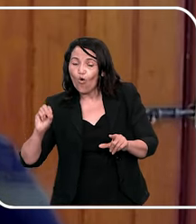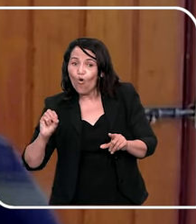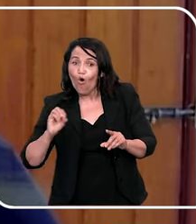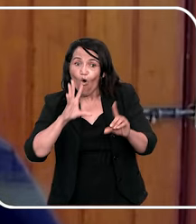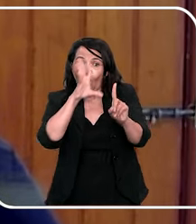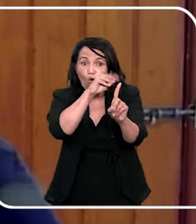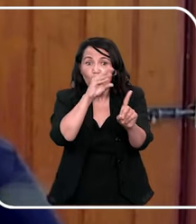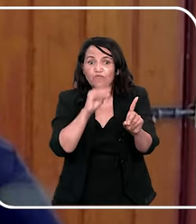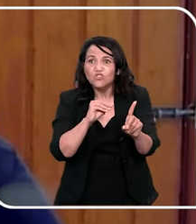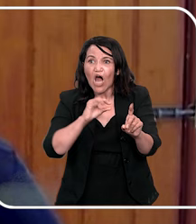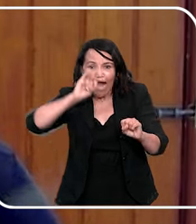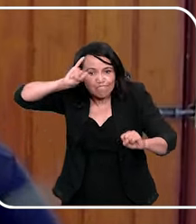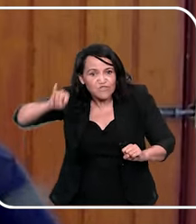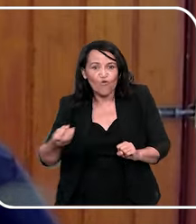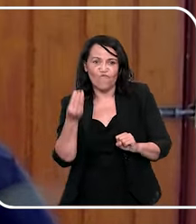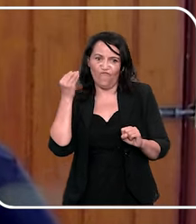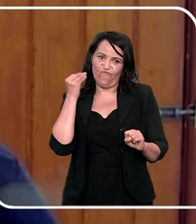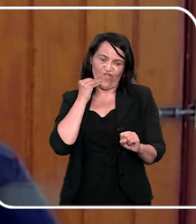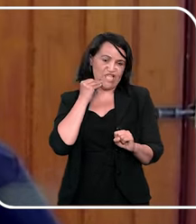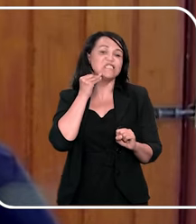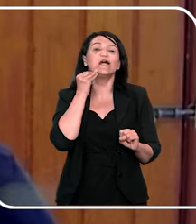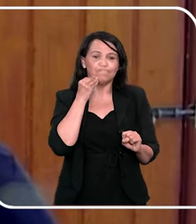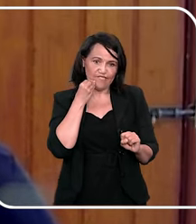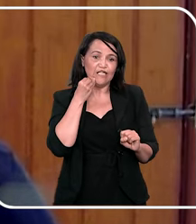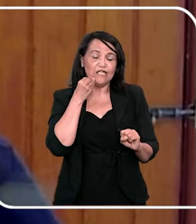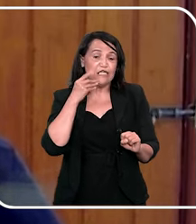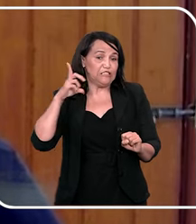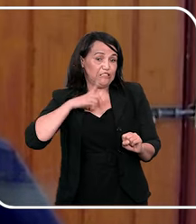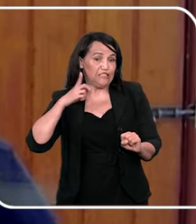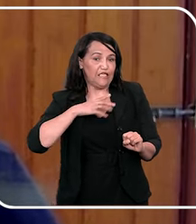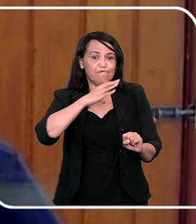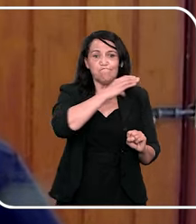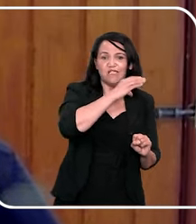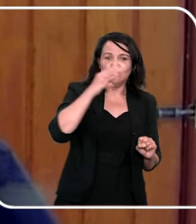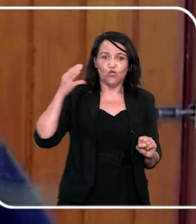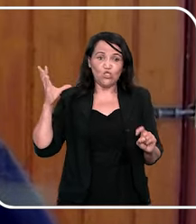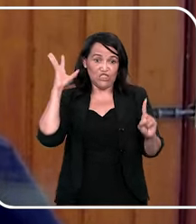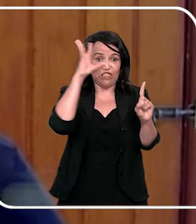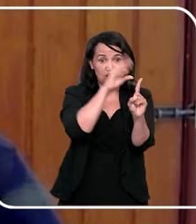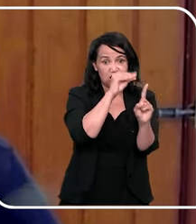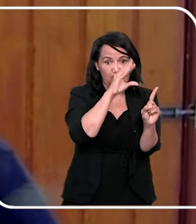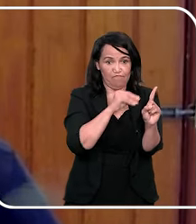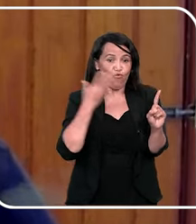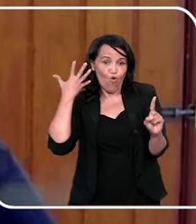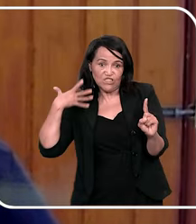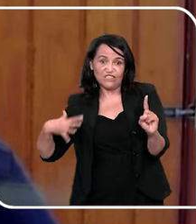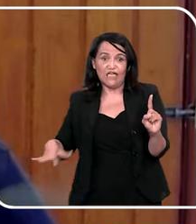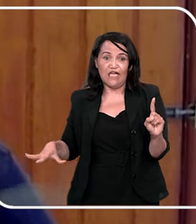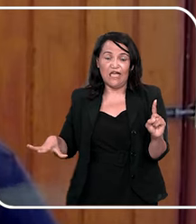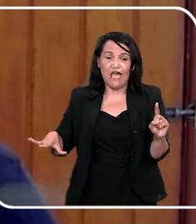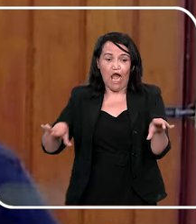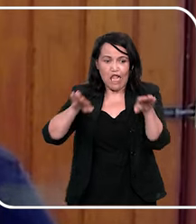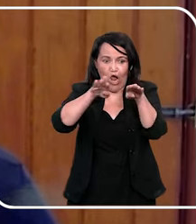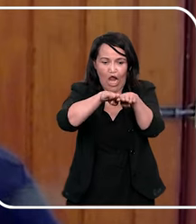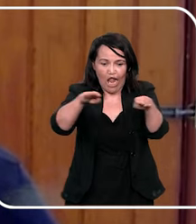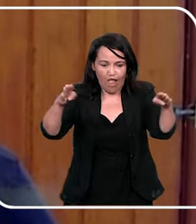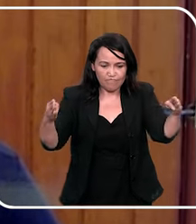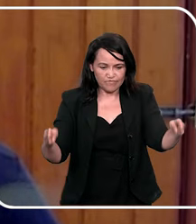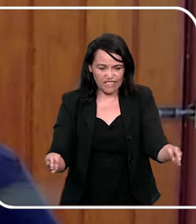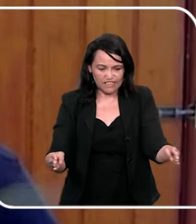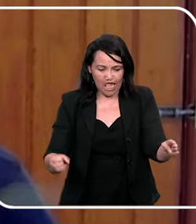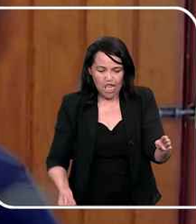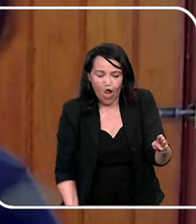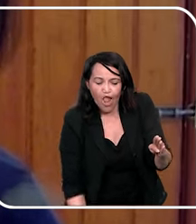mas assim, o abusador, ele aproveita das oportunidades, gente, tem casos de abusador que abusa da criança embaixo da mesa,